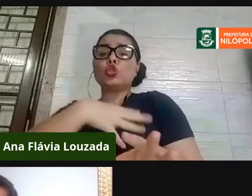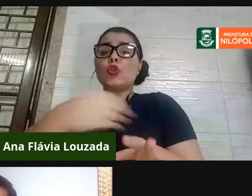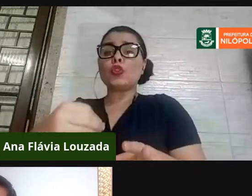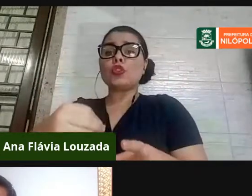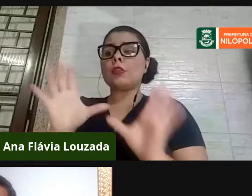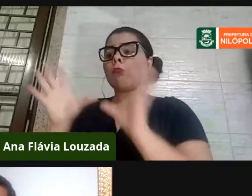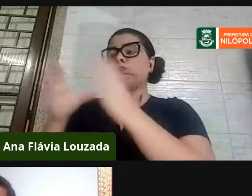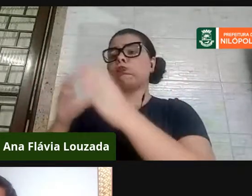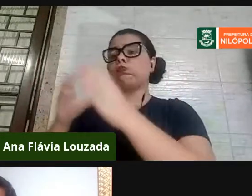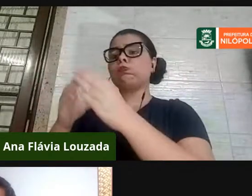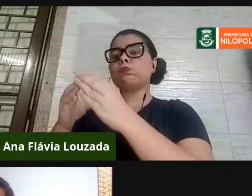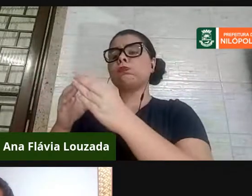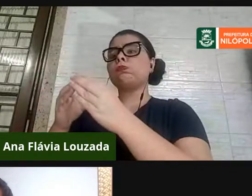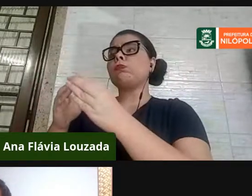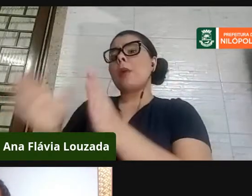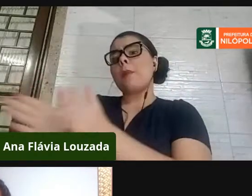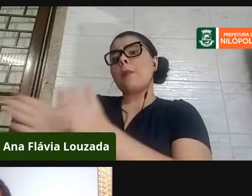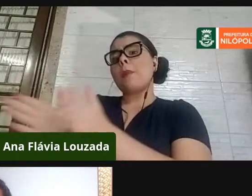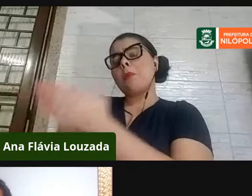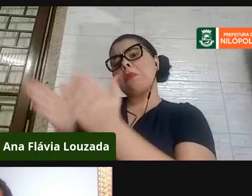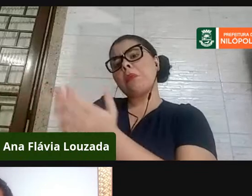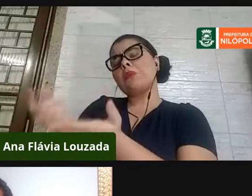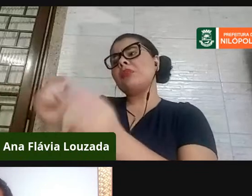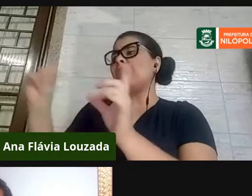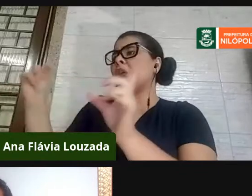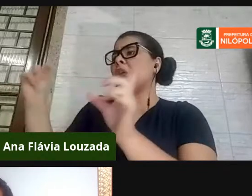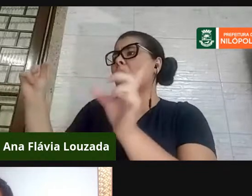ficam à mercê de um arco-íris monocromático.